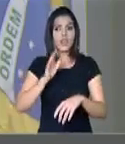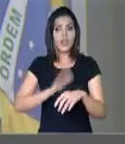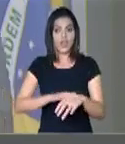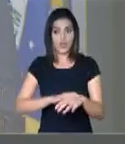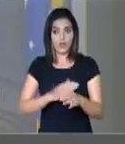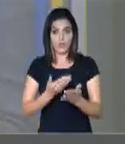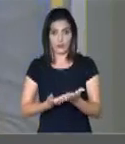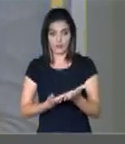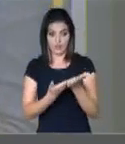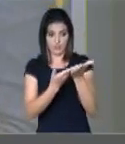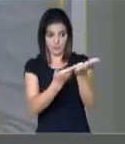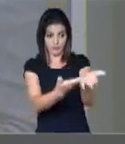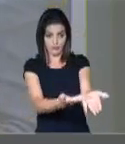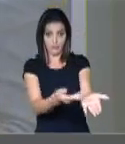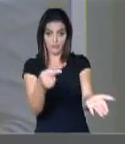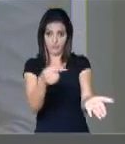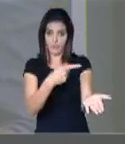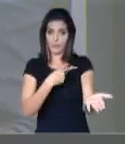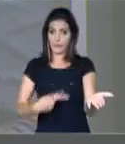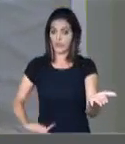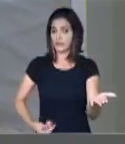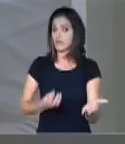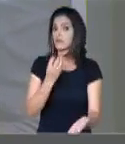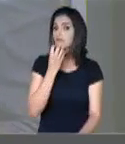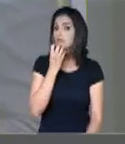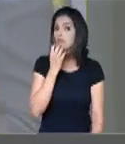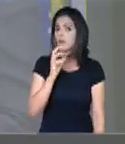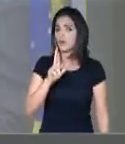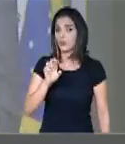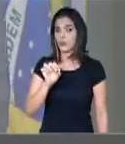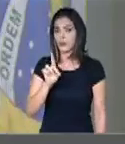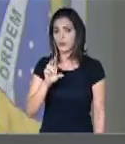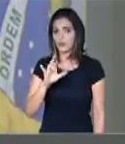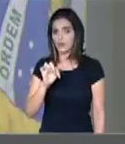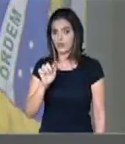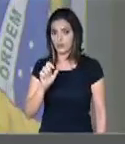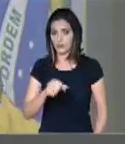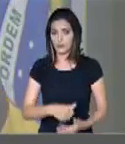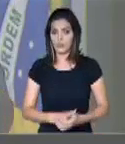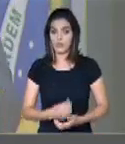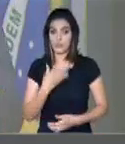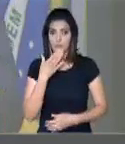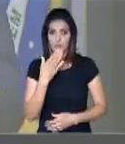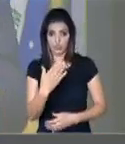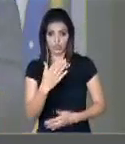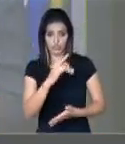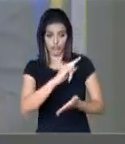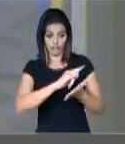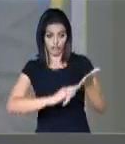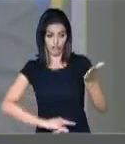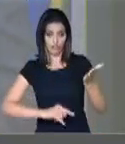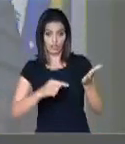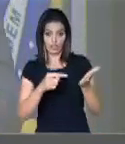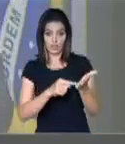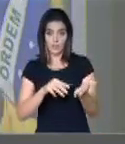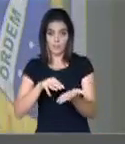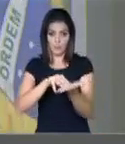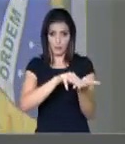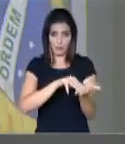Câmara Federal, senhor Rodrigo Maia, um requerimento de moção de repúdio